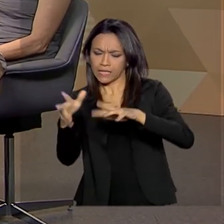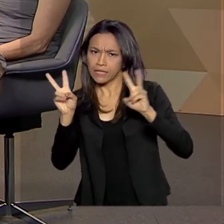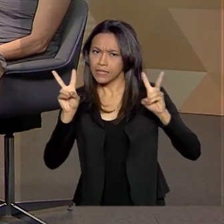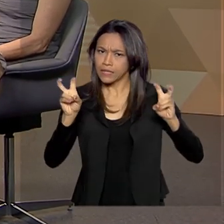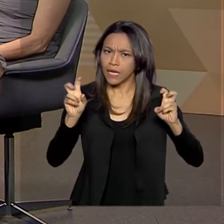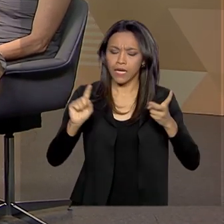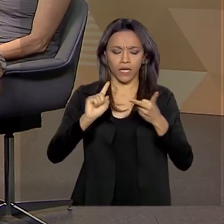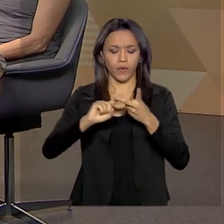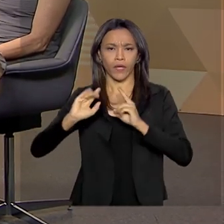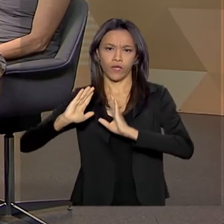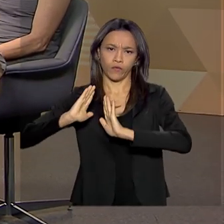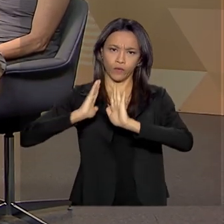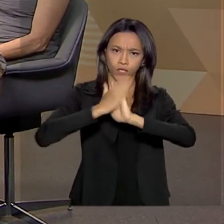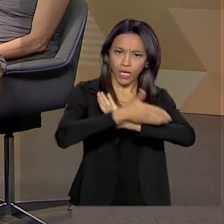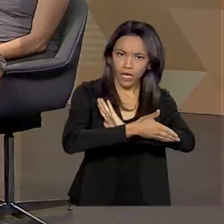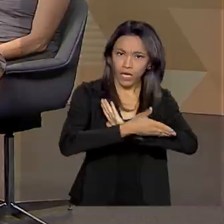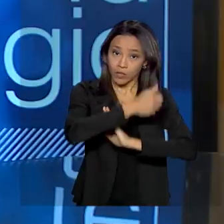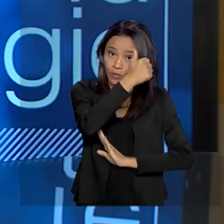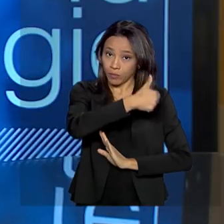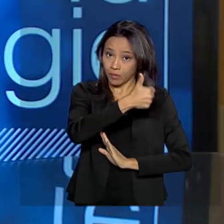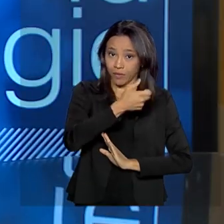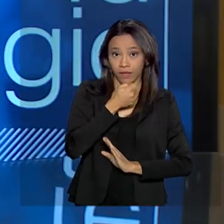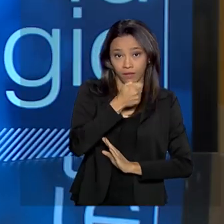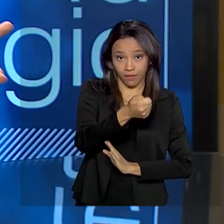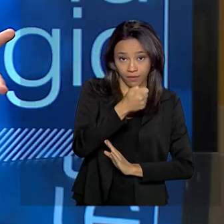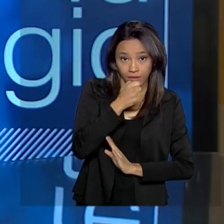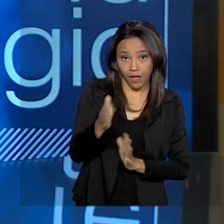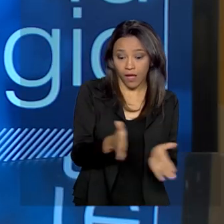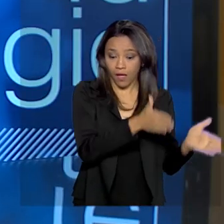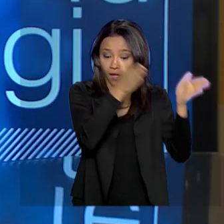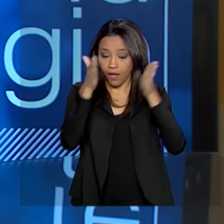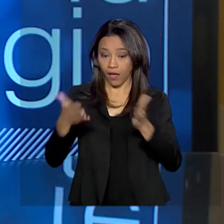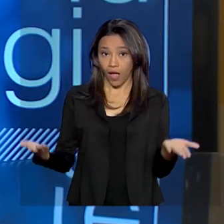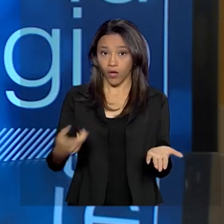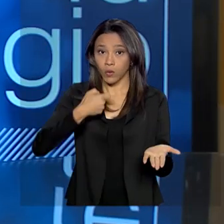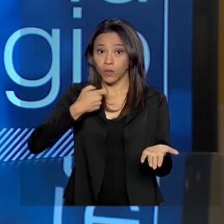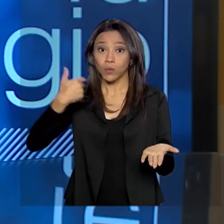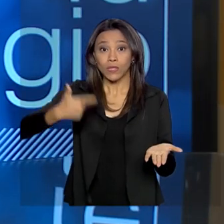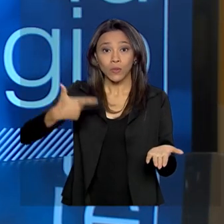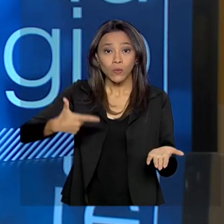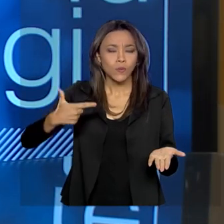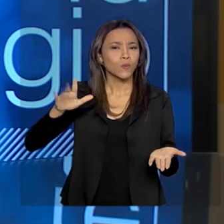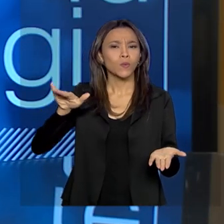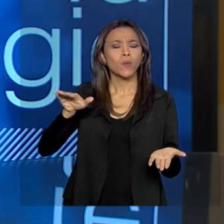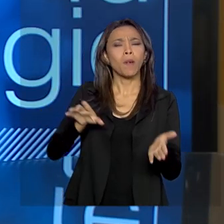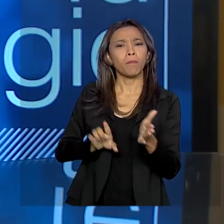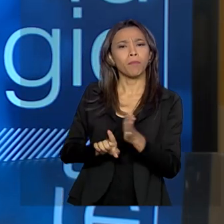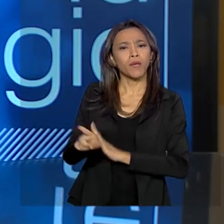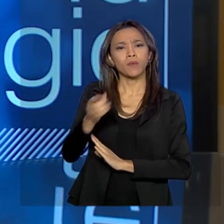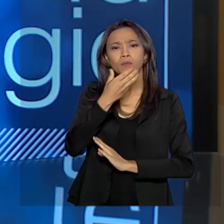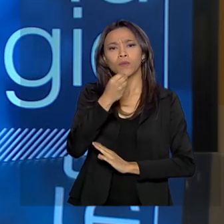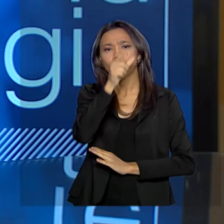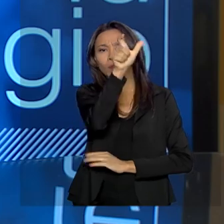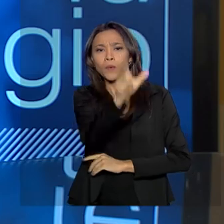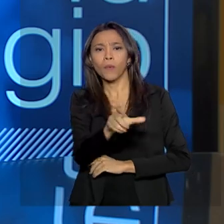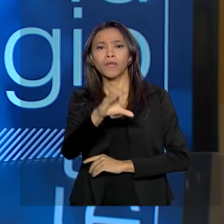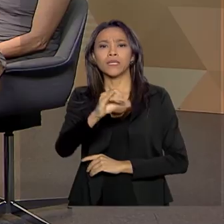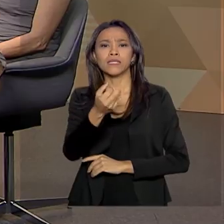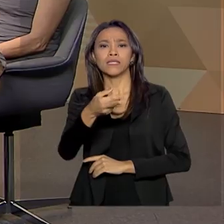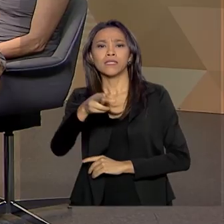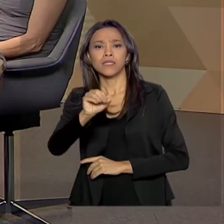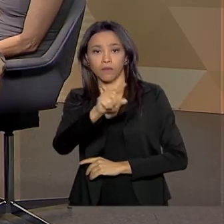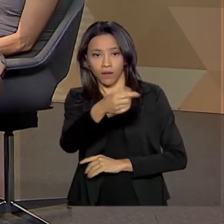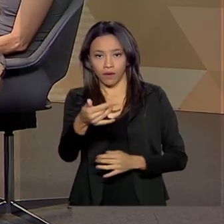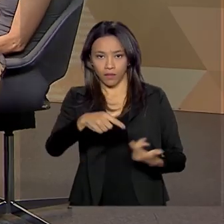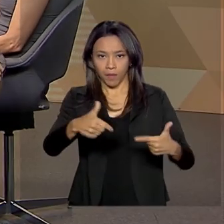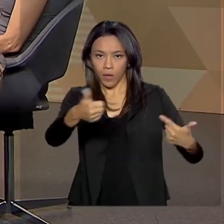refugiados, no primeiro bloco. Vamos retomar agora no segundo bloco, já com uma pergunta do Ciro Caetano. Ele é químico também na de São